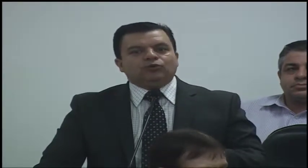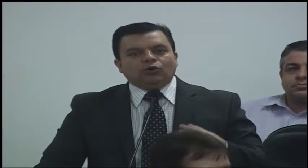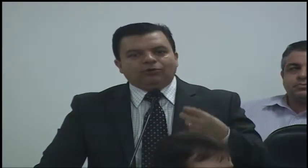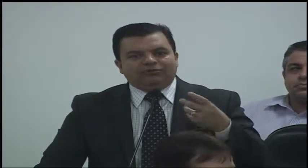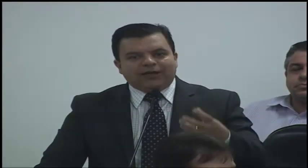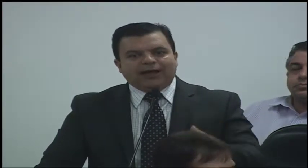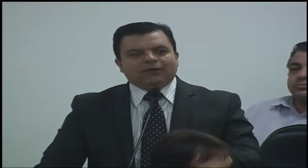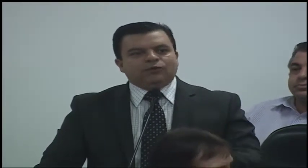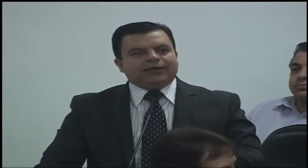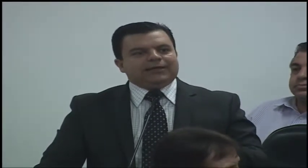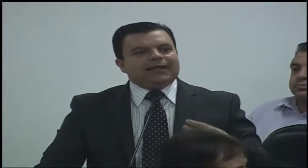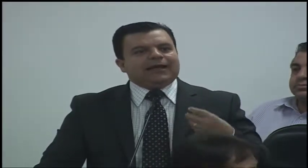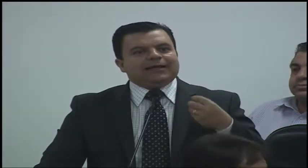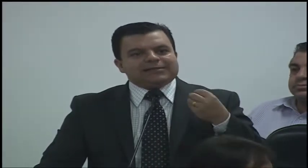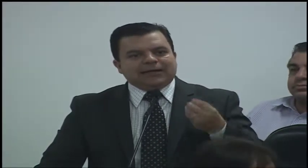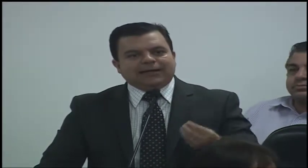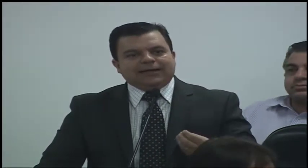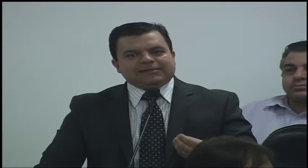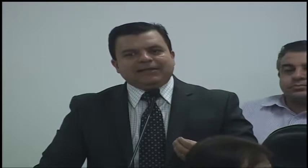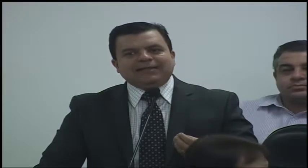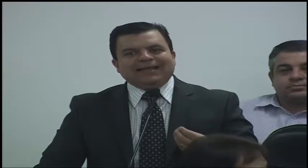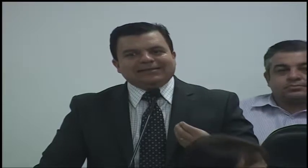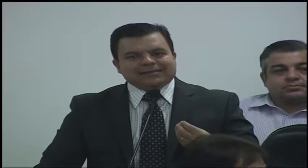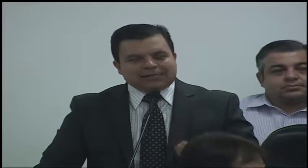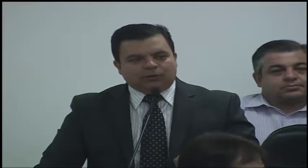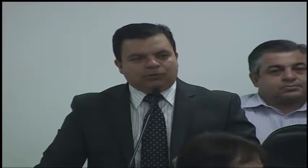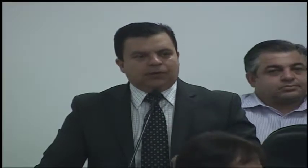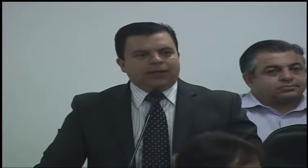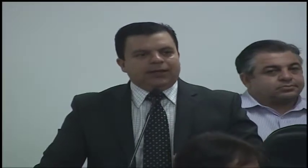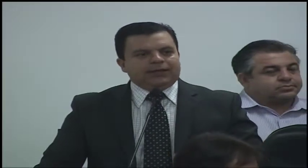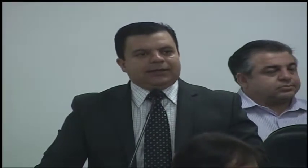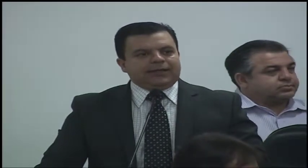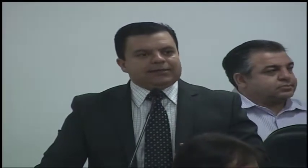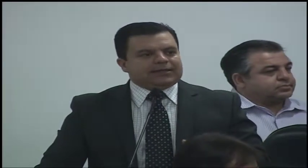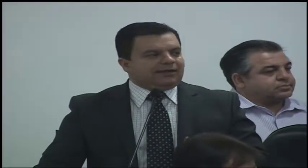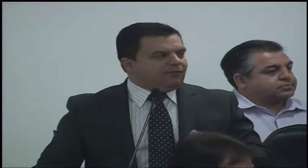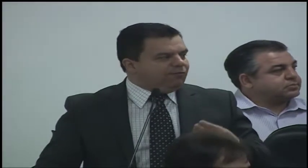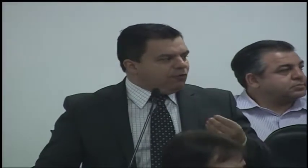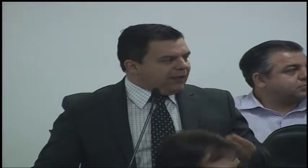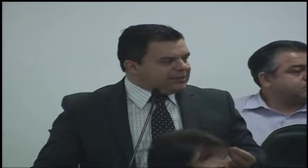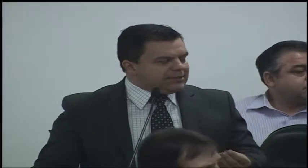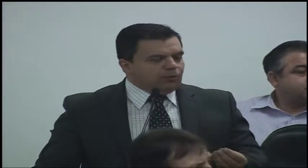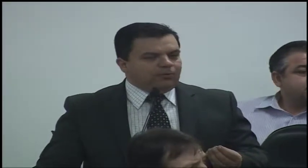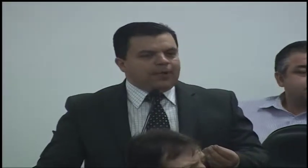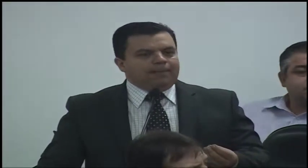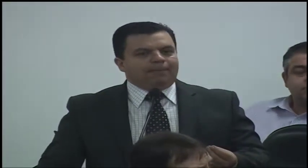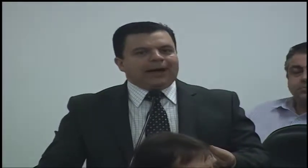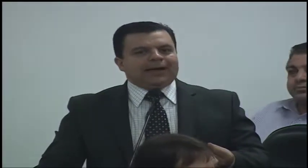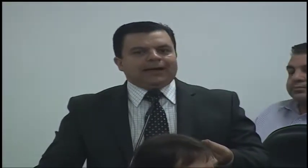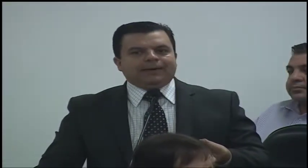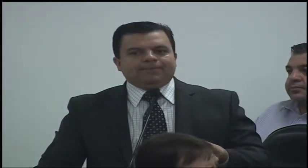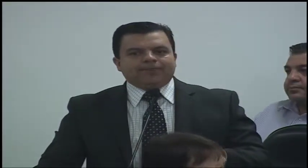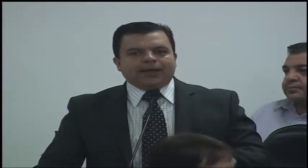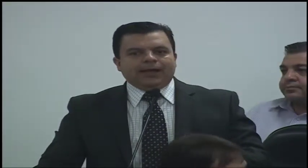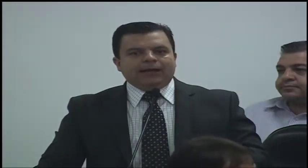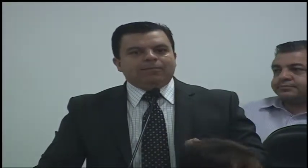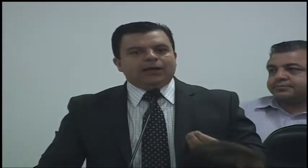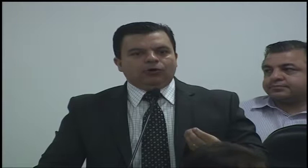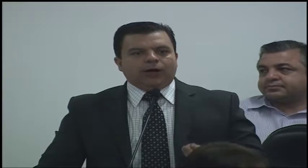Então, todo vereador que tem essa intenção, que tem essa vocação para